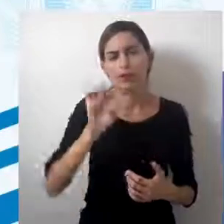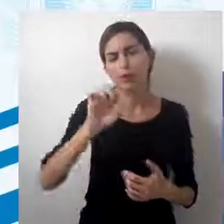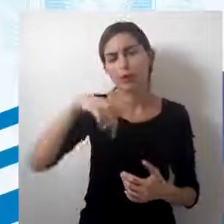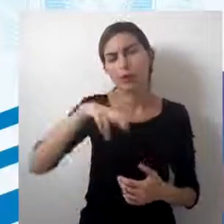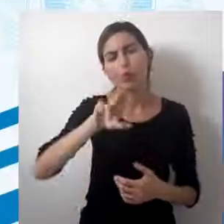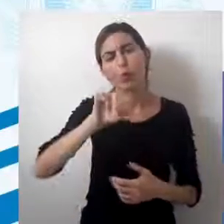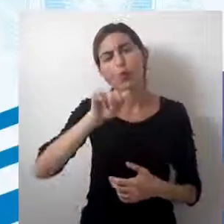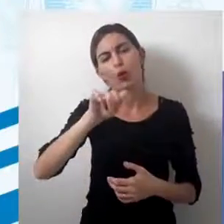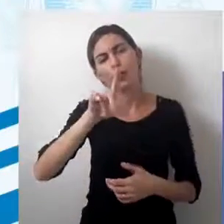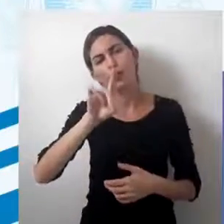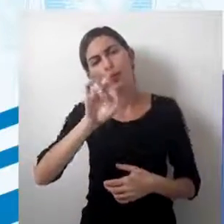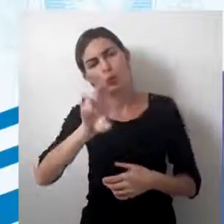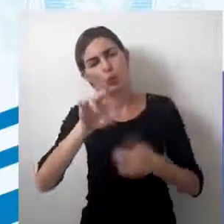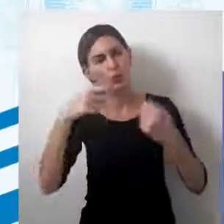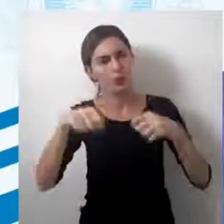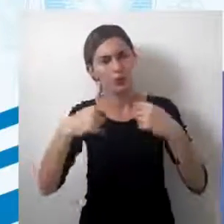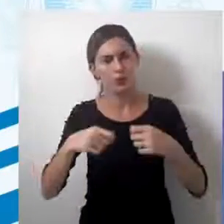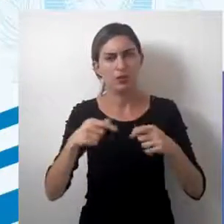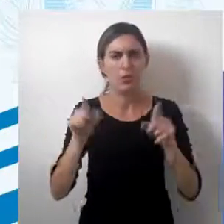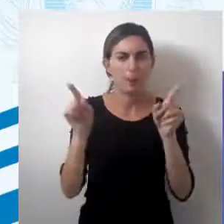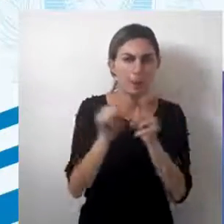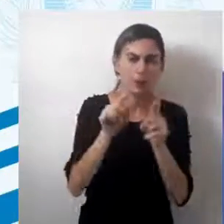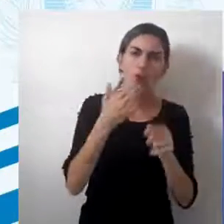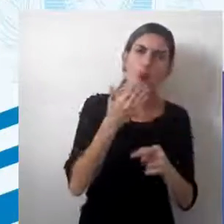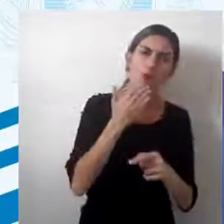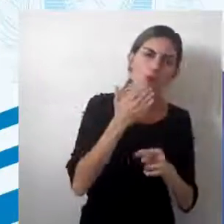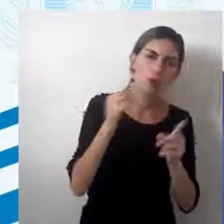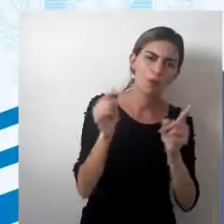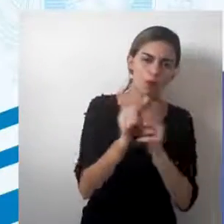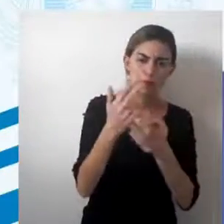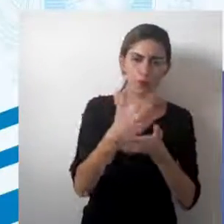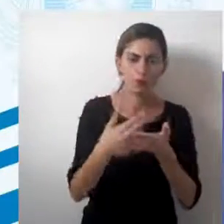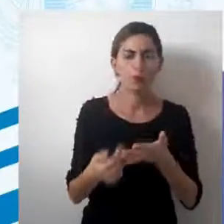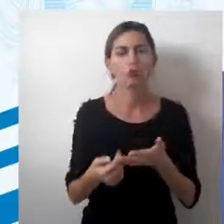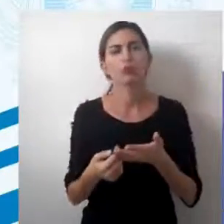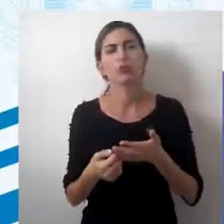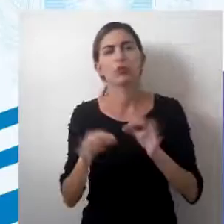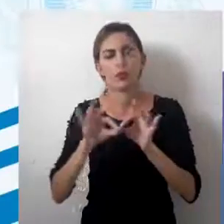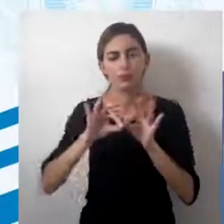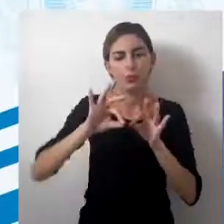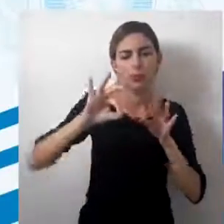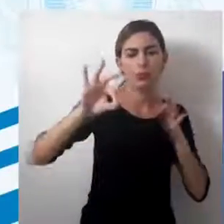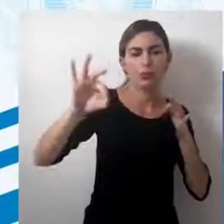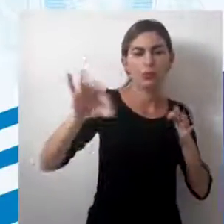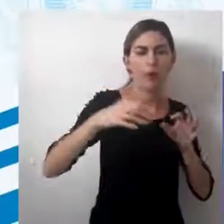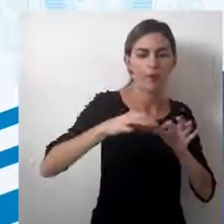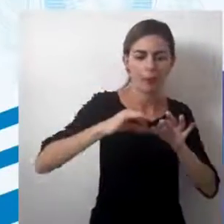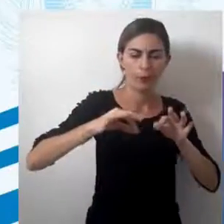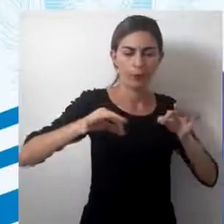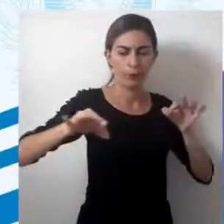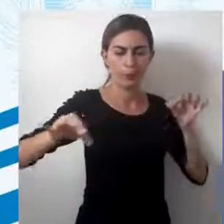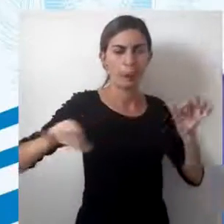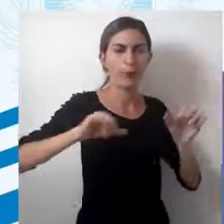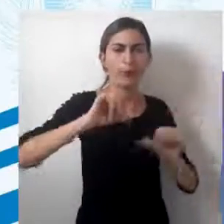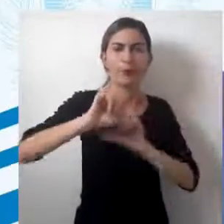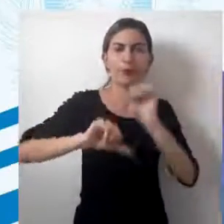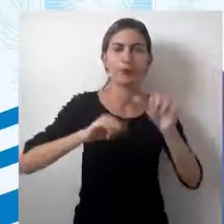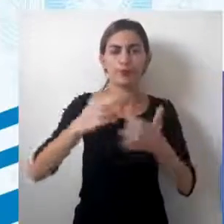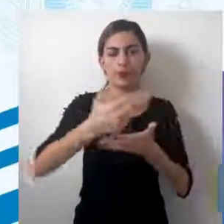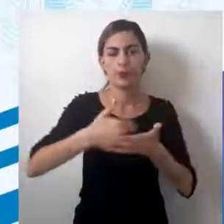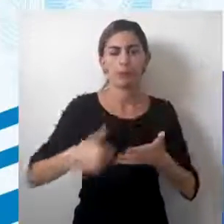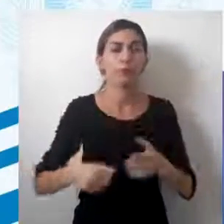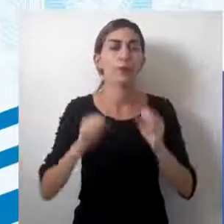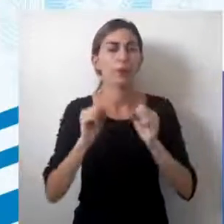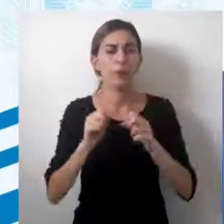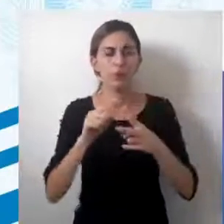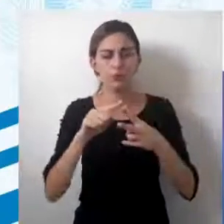Equador está muito preciso, tem menos deformação, mas na medida que se distancia vai sendo distorcida e ela pode ser